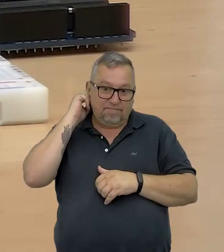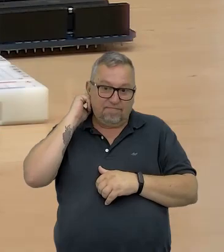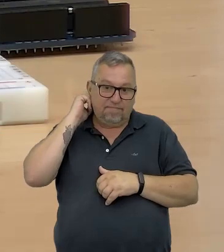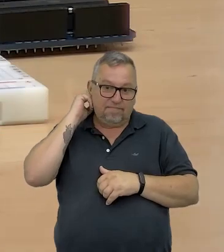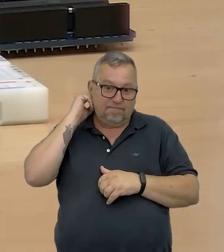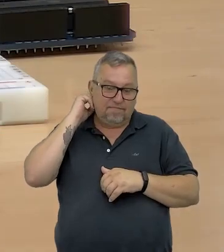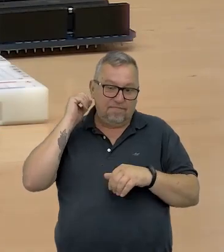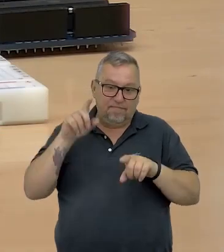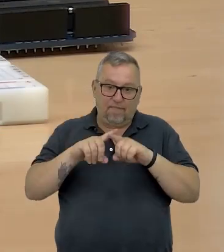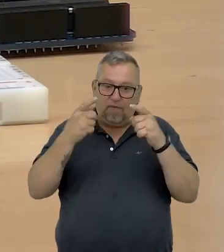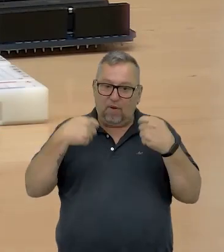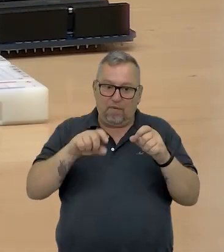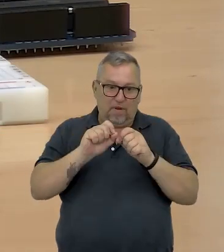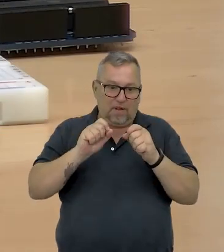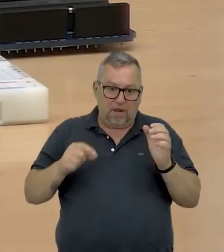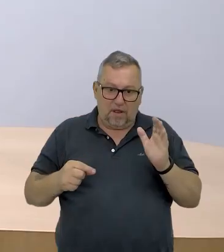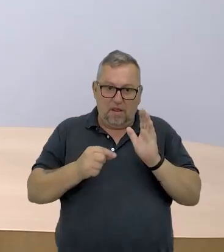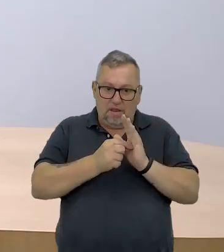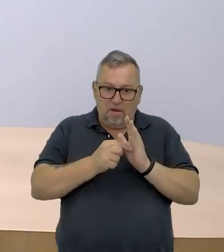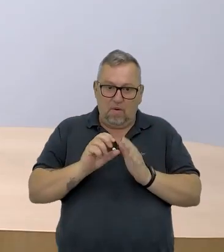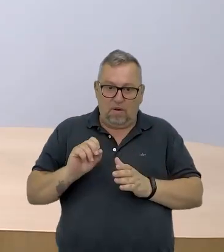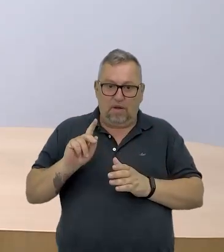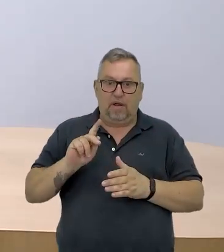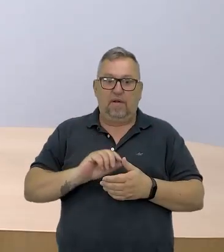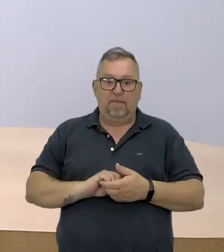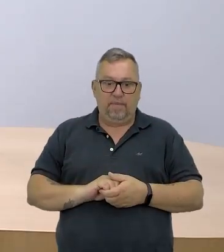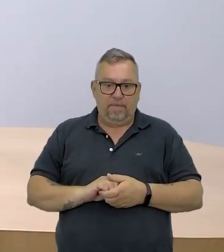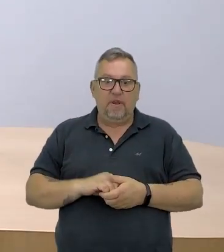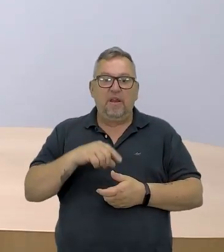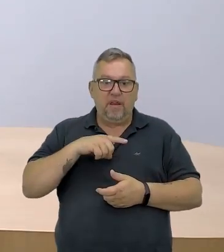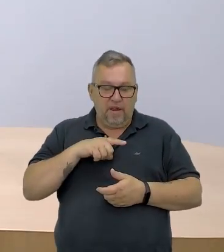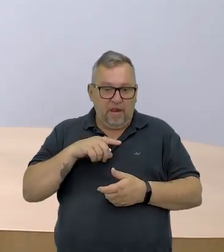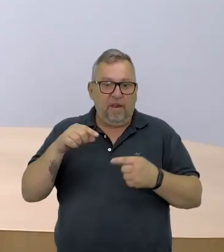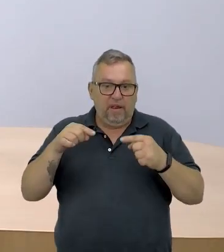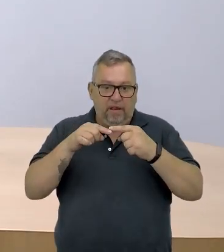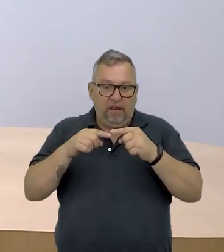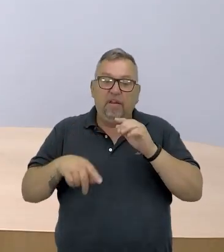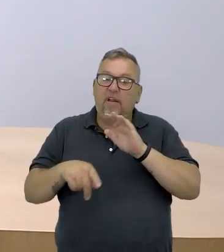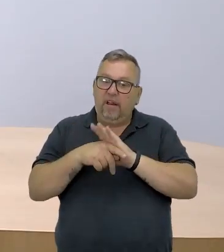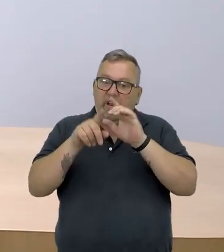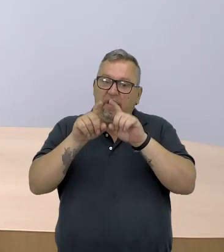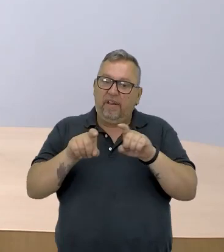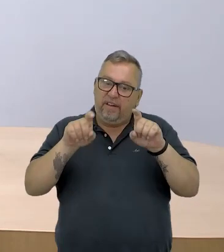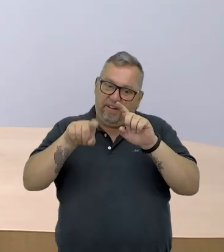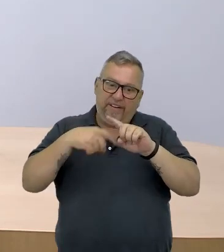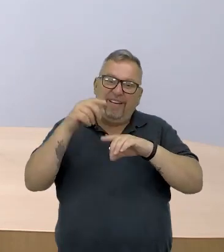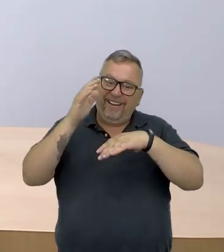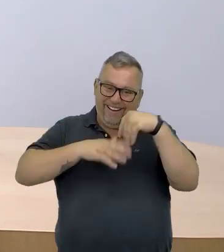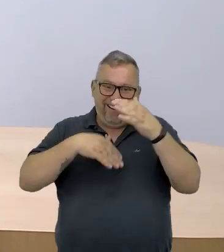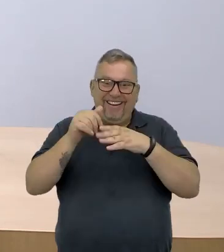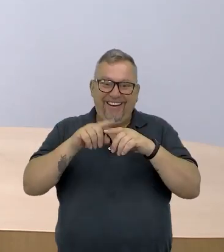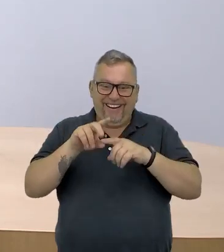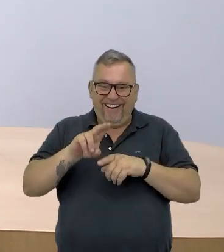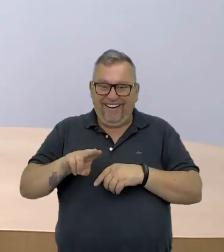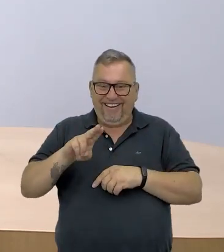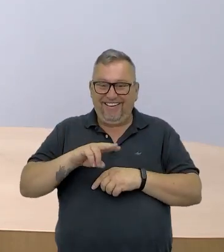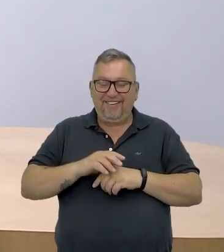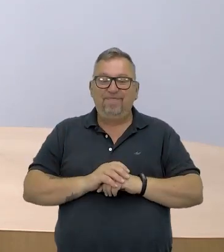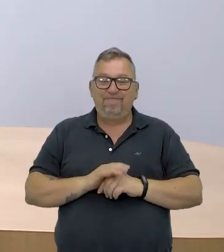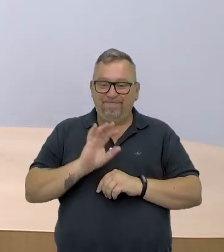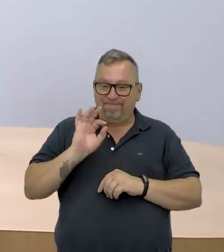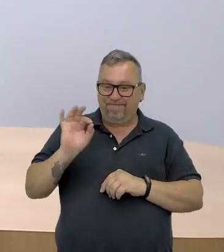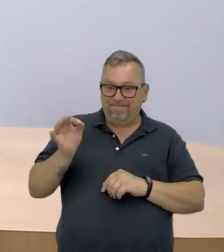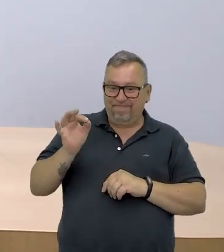bateria. Não precisa mais estar ligado no Arduino, tá bom? Eu estou ligando aqui pelo computador porque é muito mais prático, já estou usando tudo de uma vez.